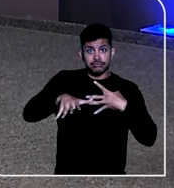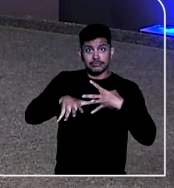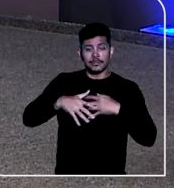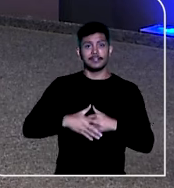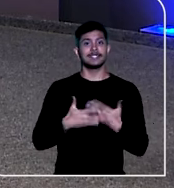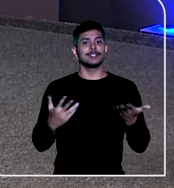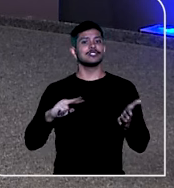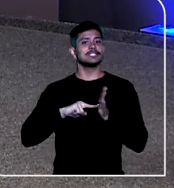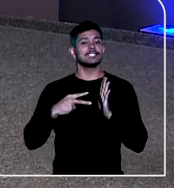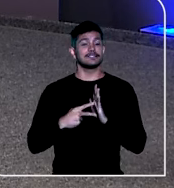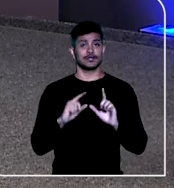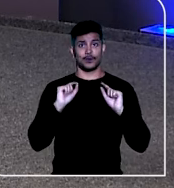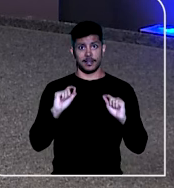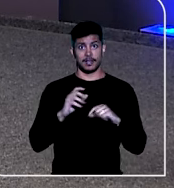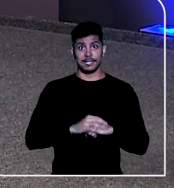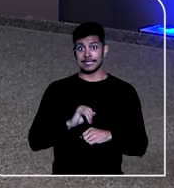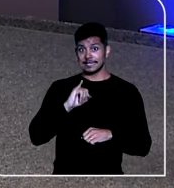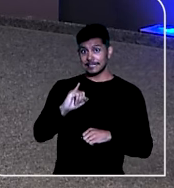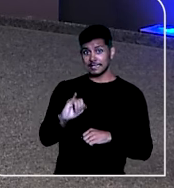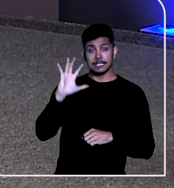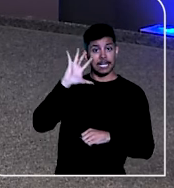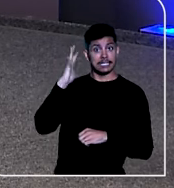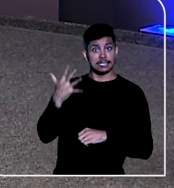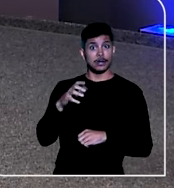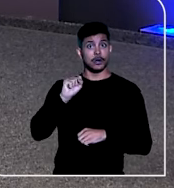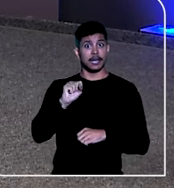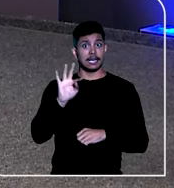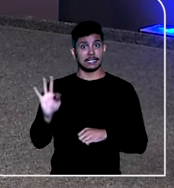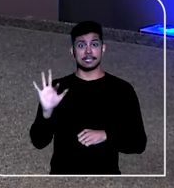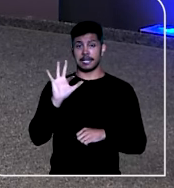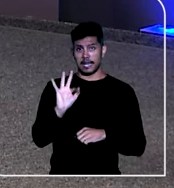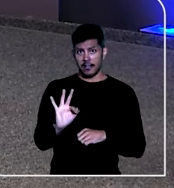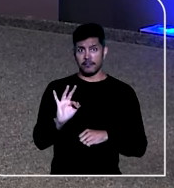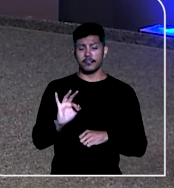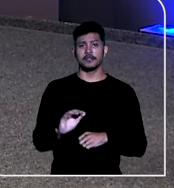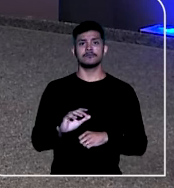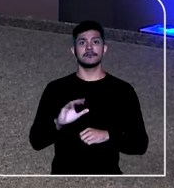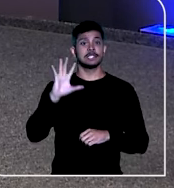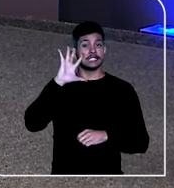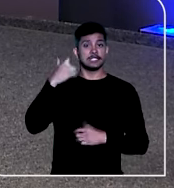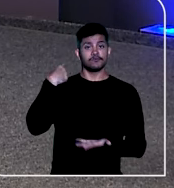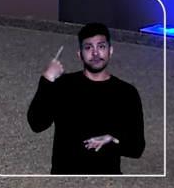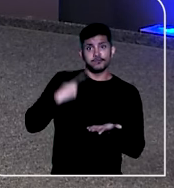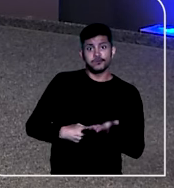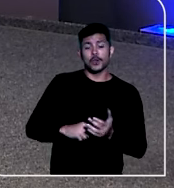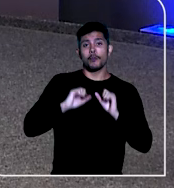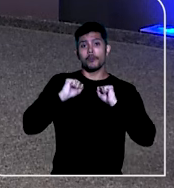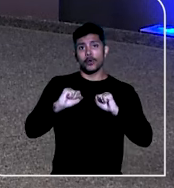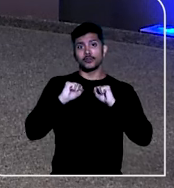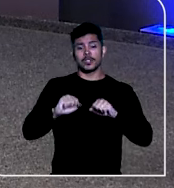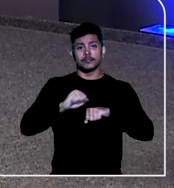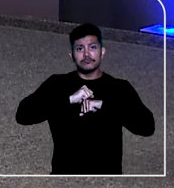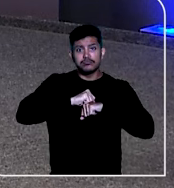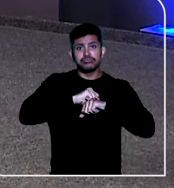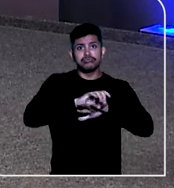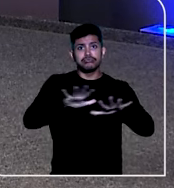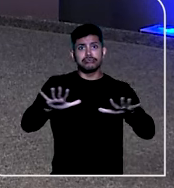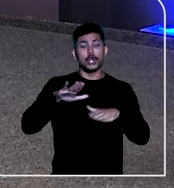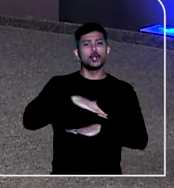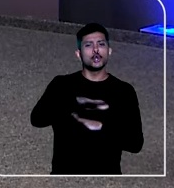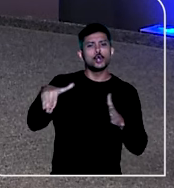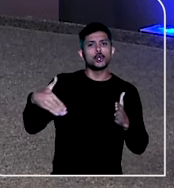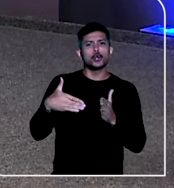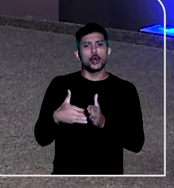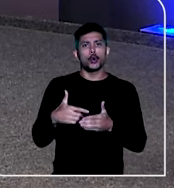essa decisão do Supremo em um recurso extraordinário tenha o chamado efeito vinculante, servindo como